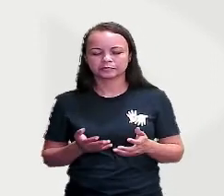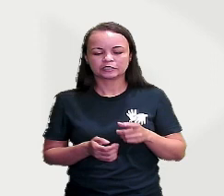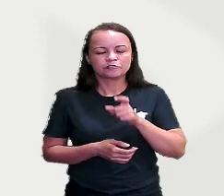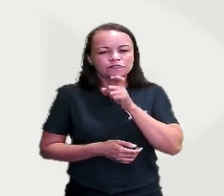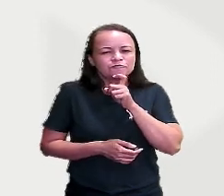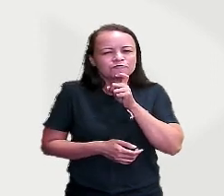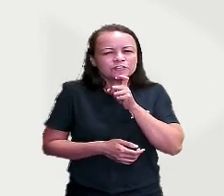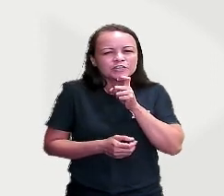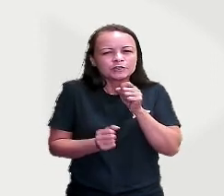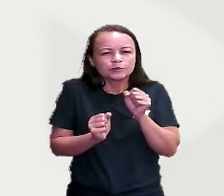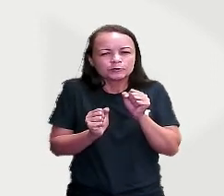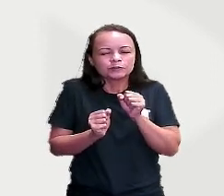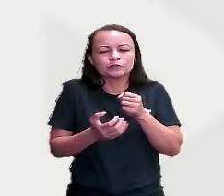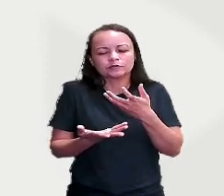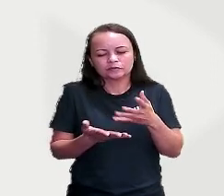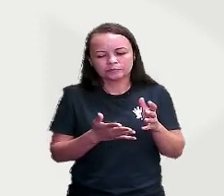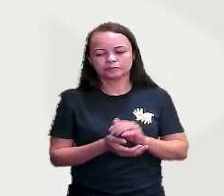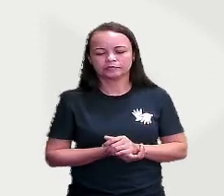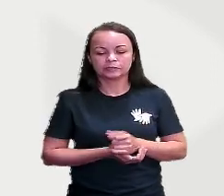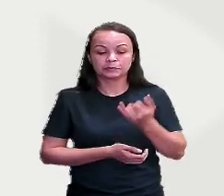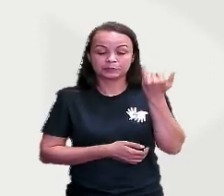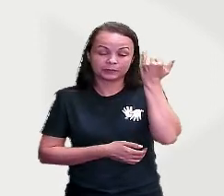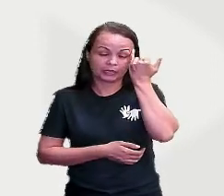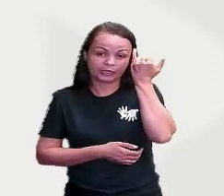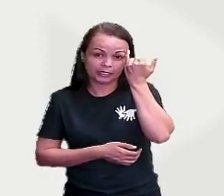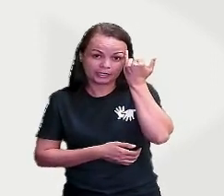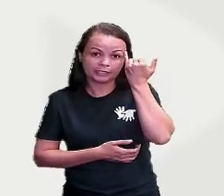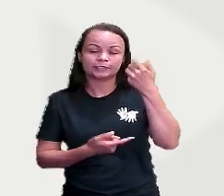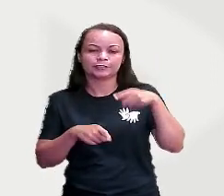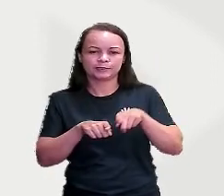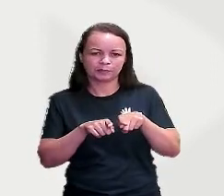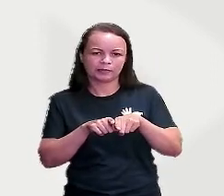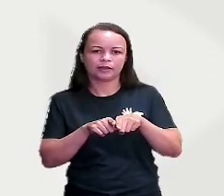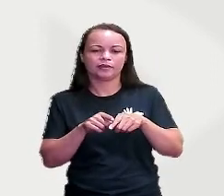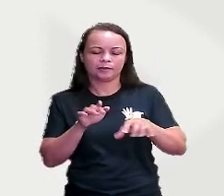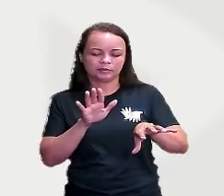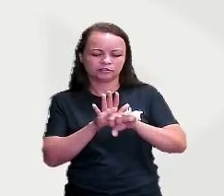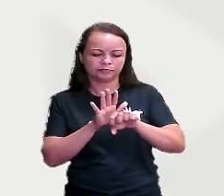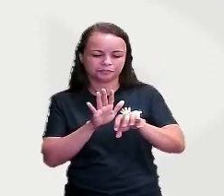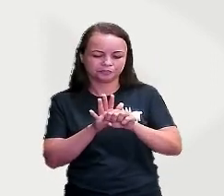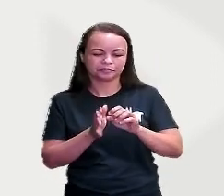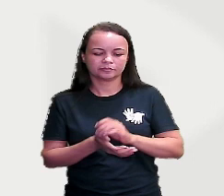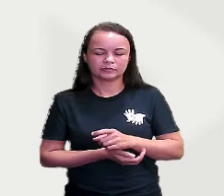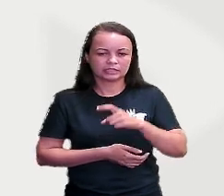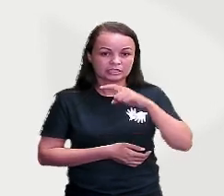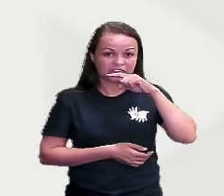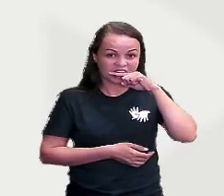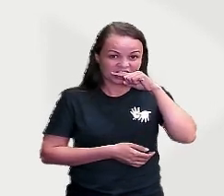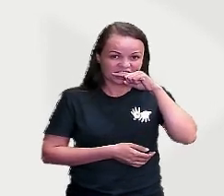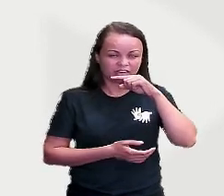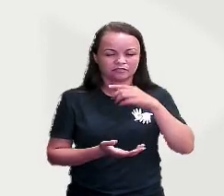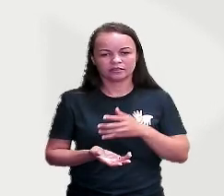preguiça, também abstrato, inveja,